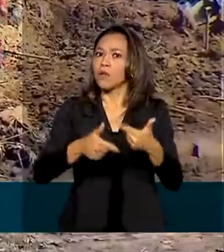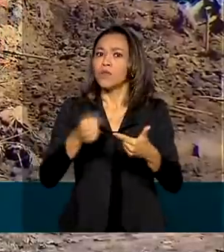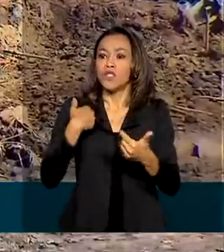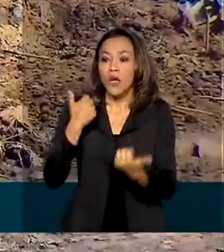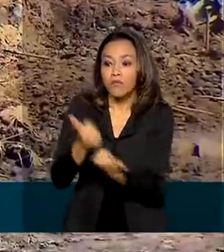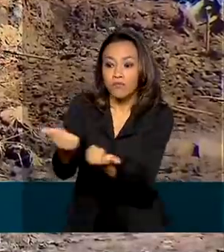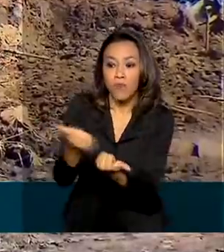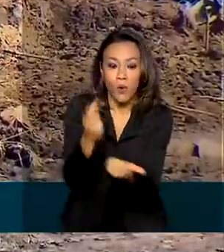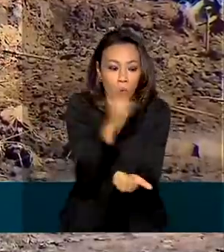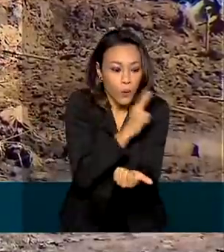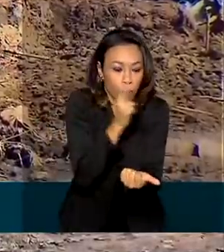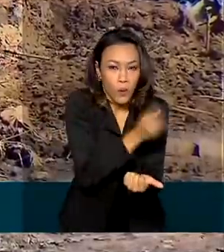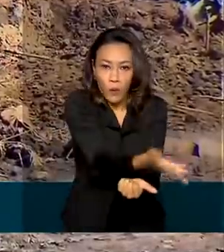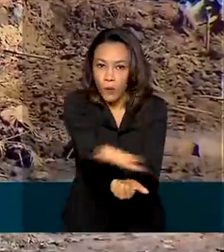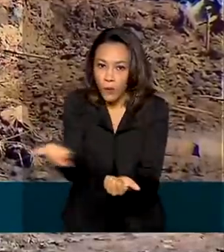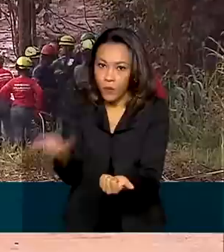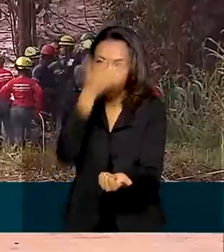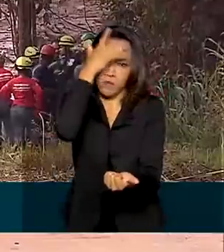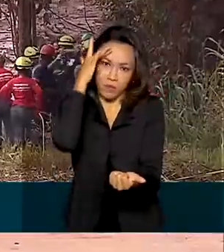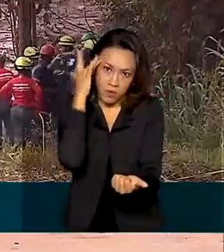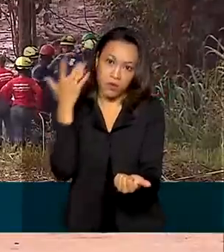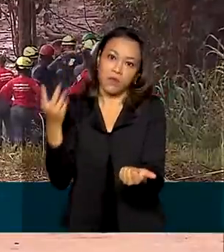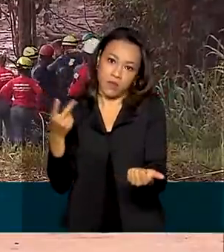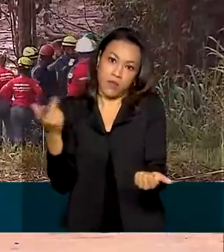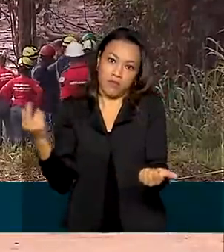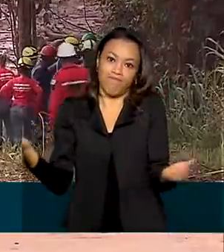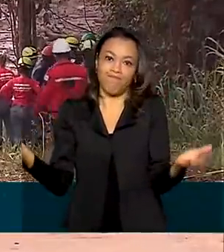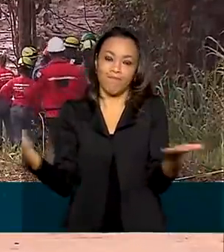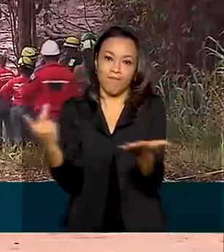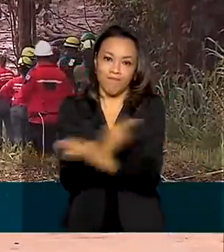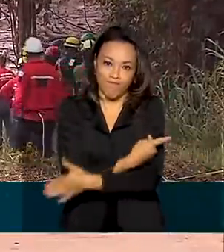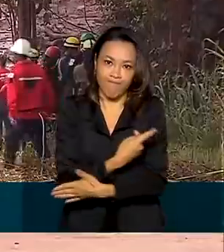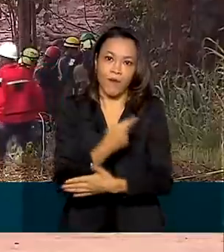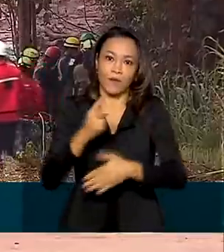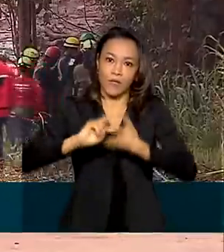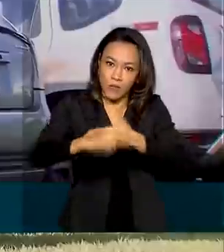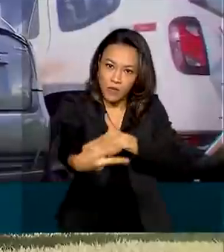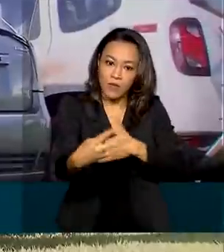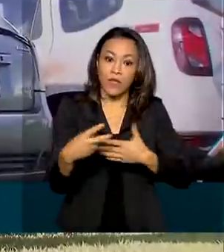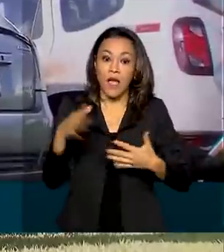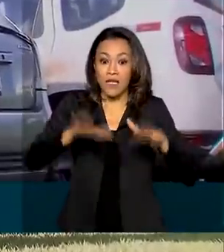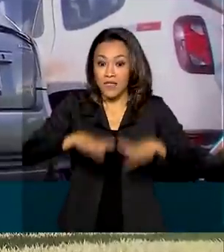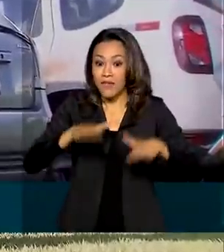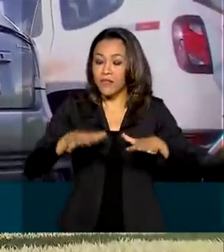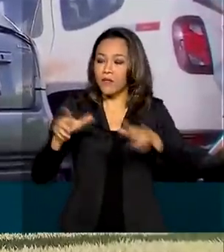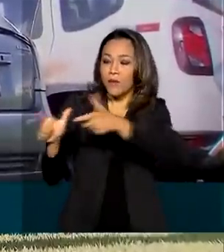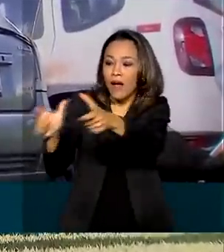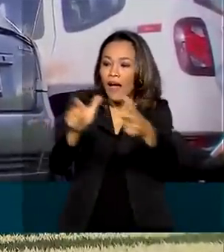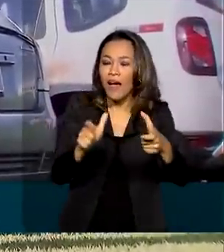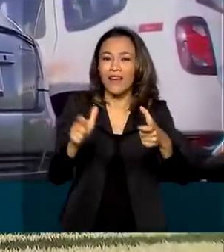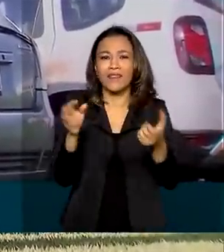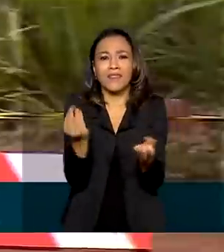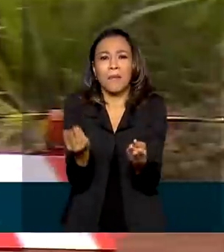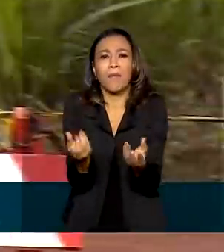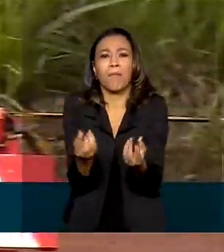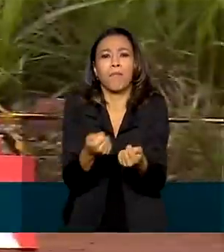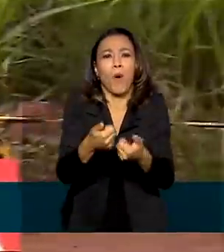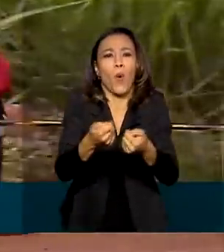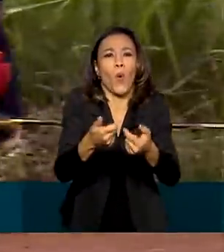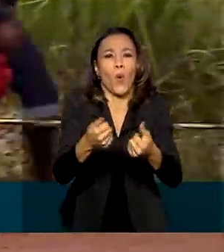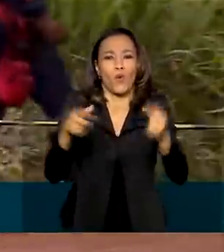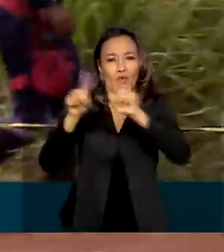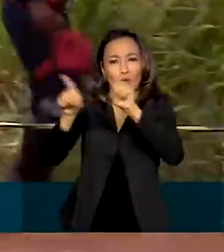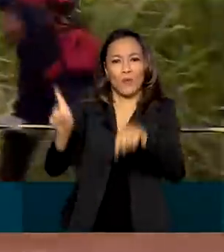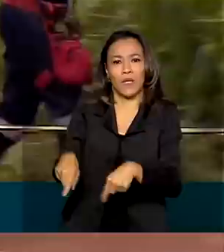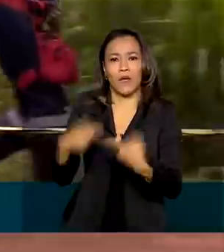socorro aos cidadãos atingidos. Muitas vezes são setores desestruturados, com poucos funcionários e